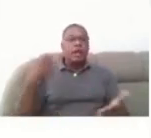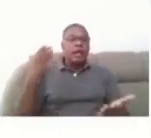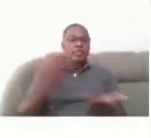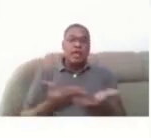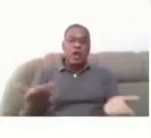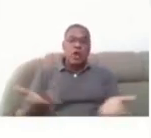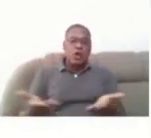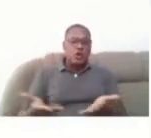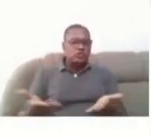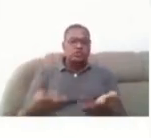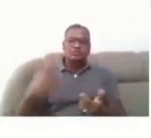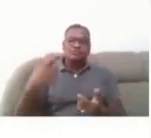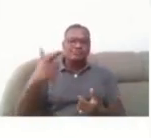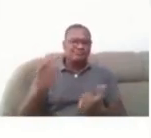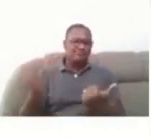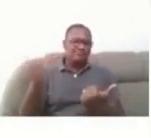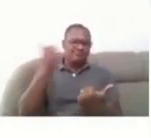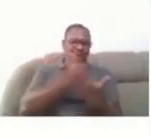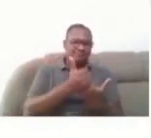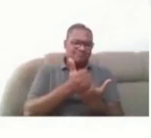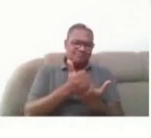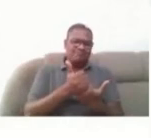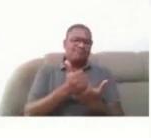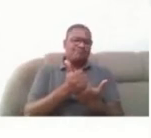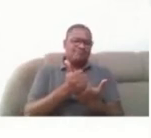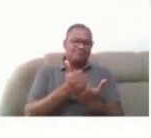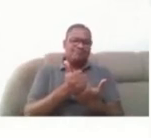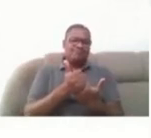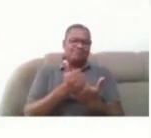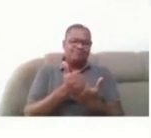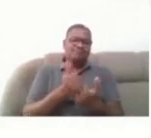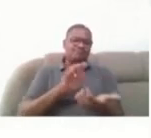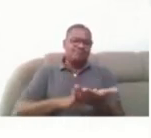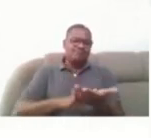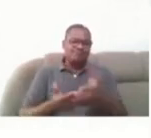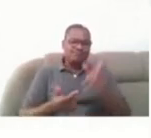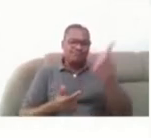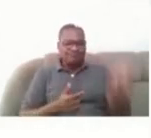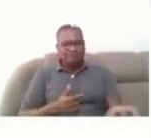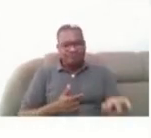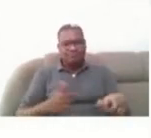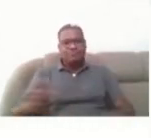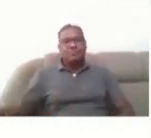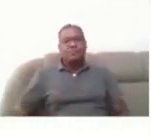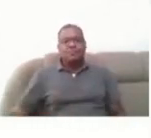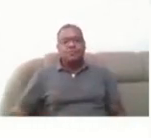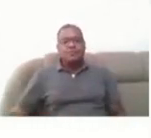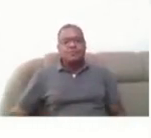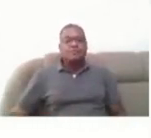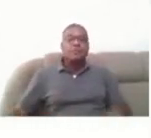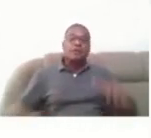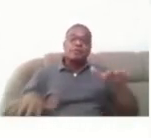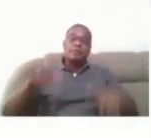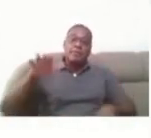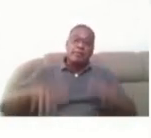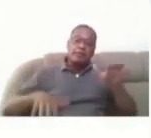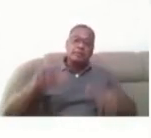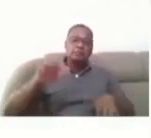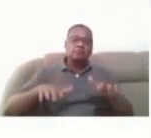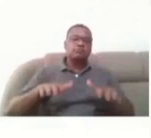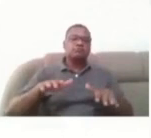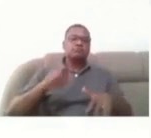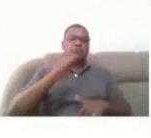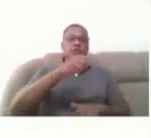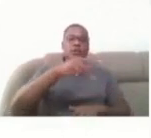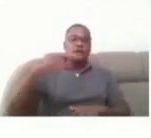recurso que possa substituir a função de um intérprete. Então, dependendo do aplicativo que a pessoa